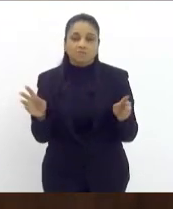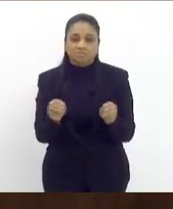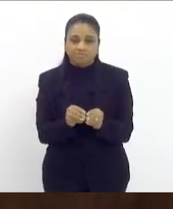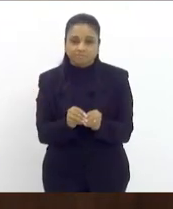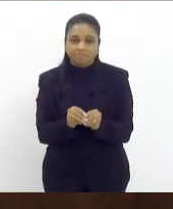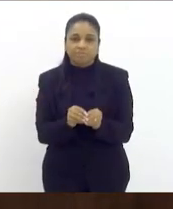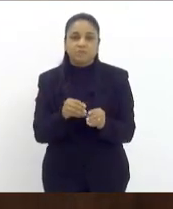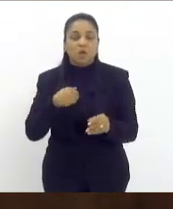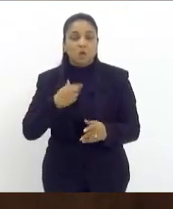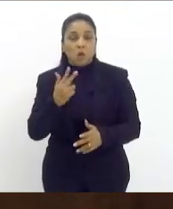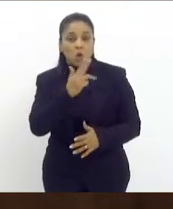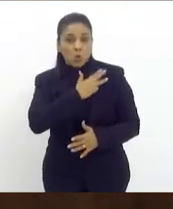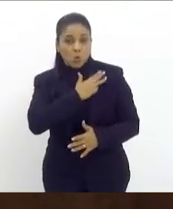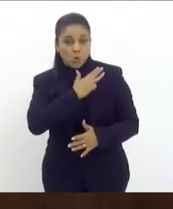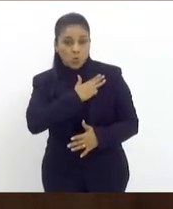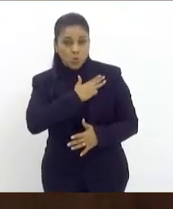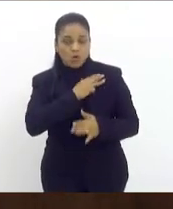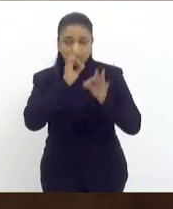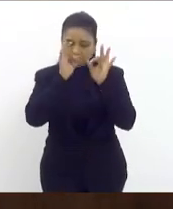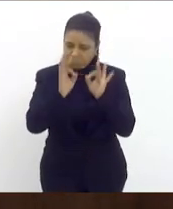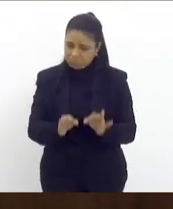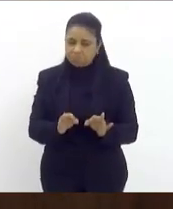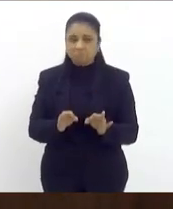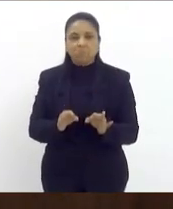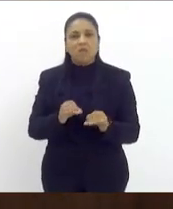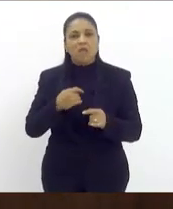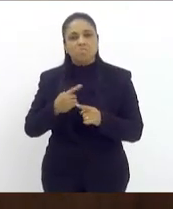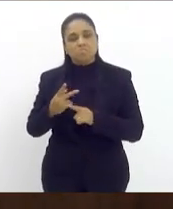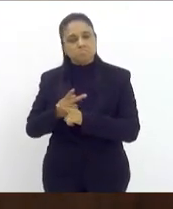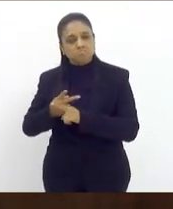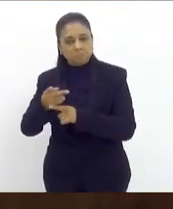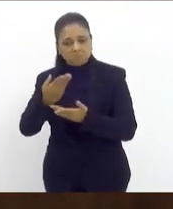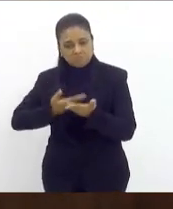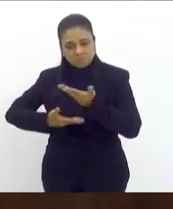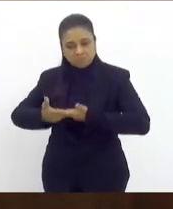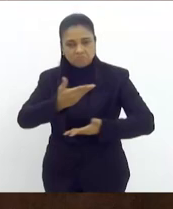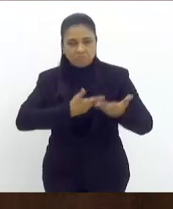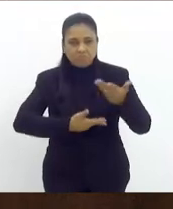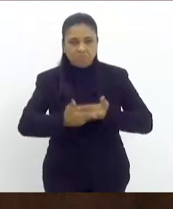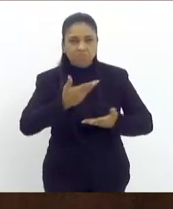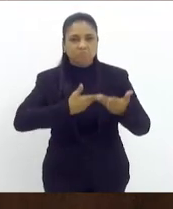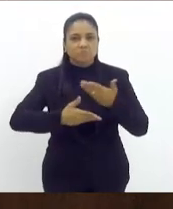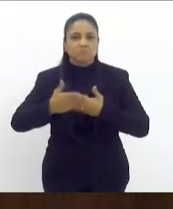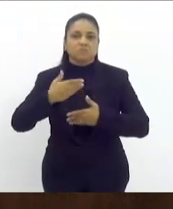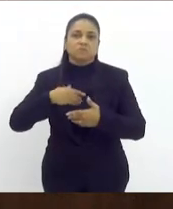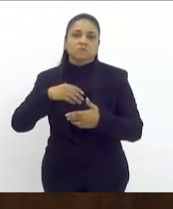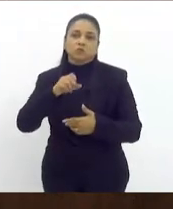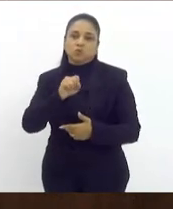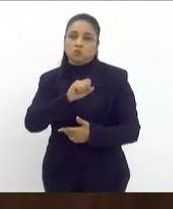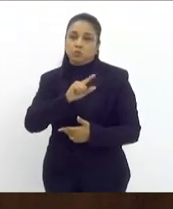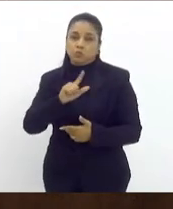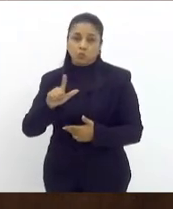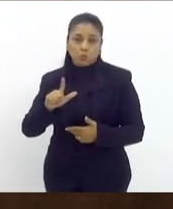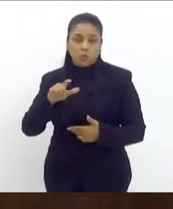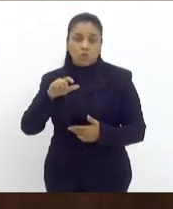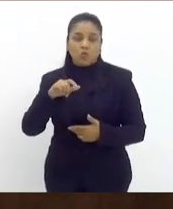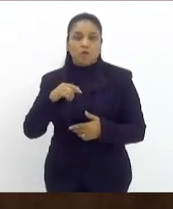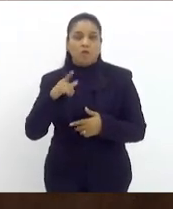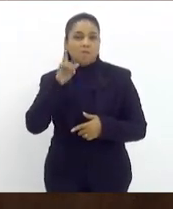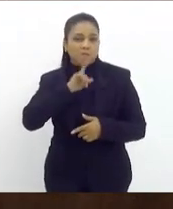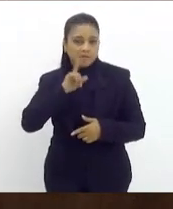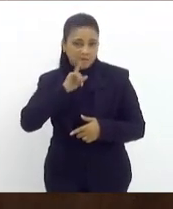Lula acertou e acertou muito em buscar essa integração sul-americana o Brasil está sendo visto hoje como uma